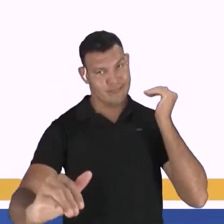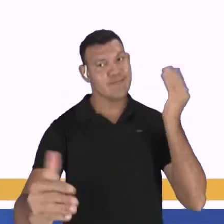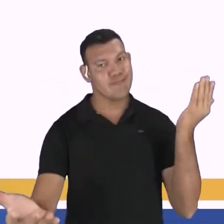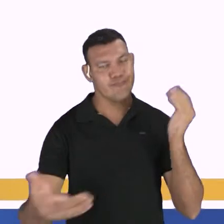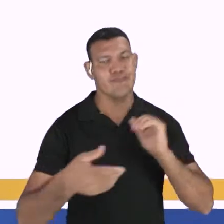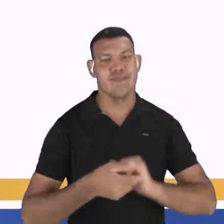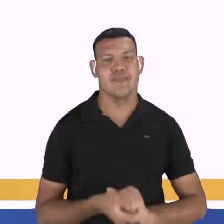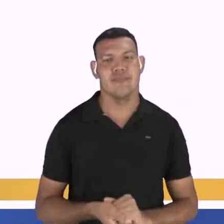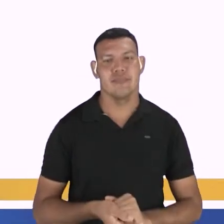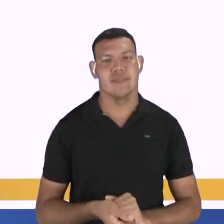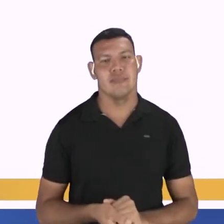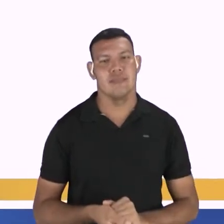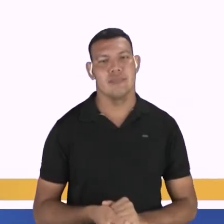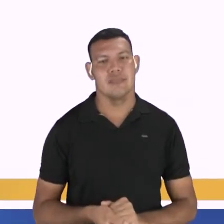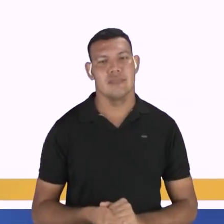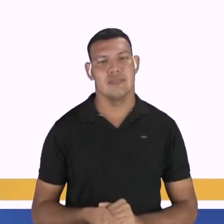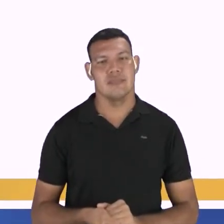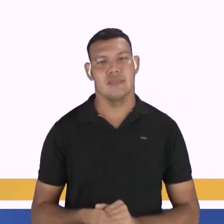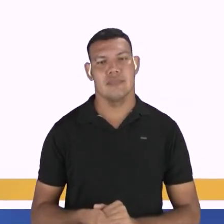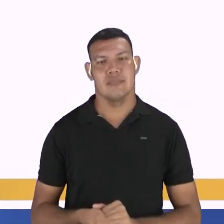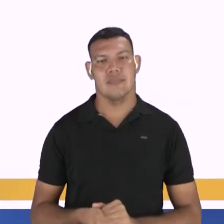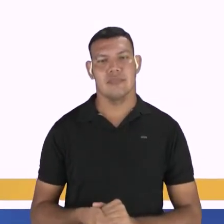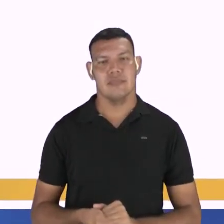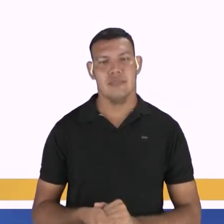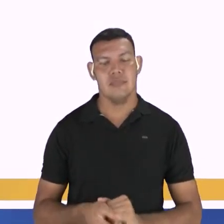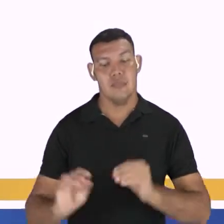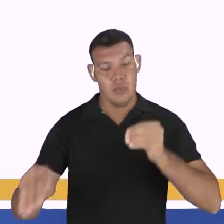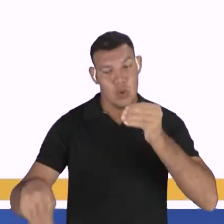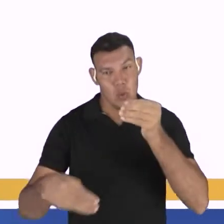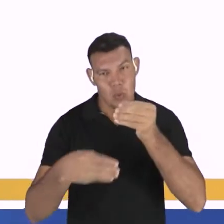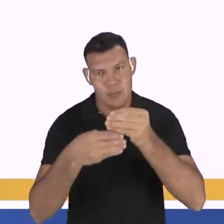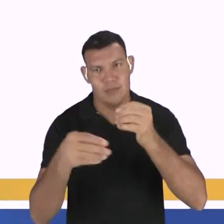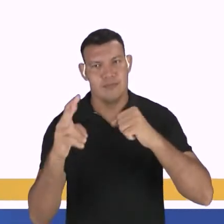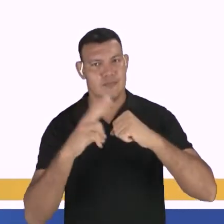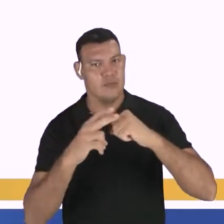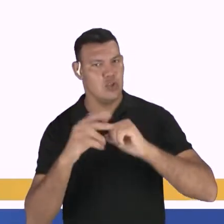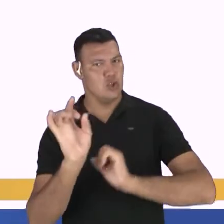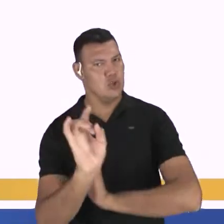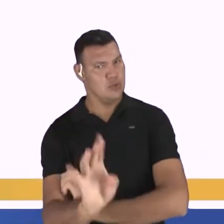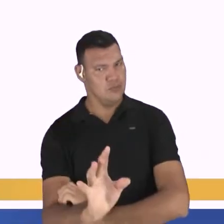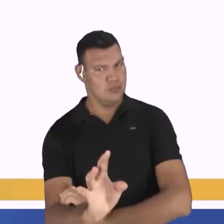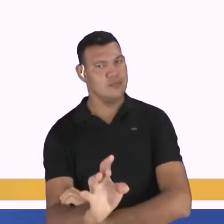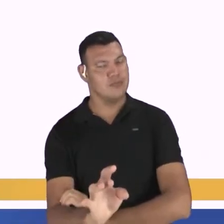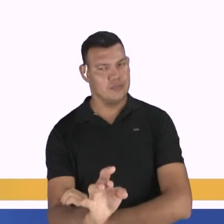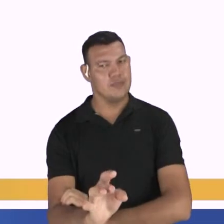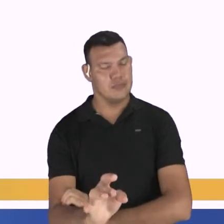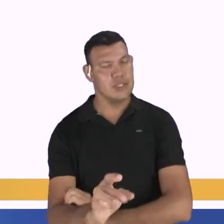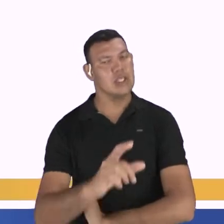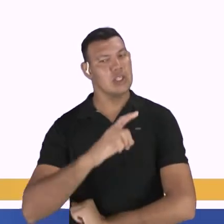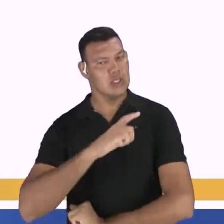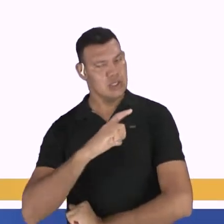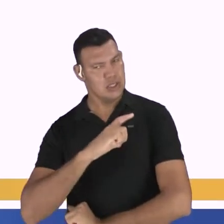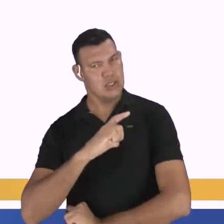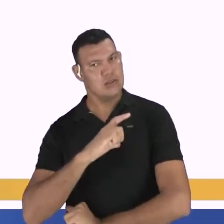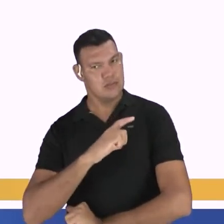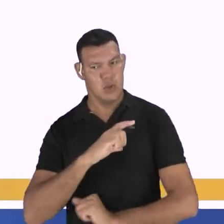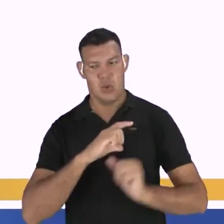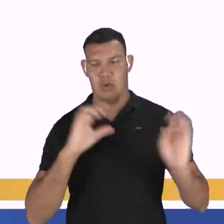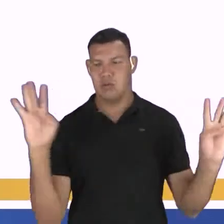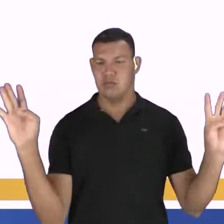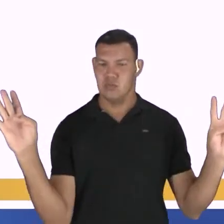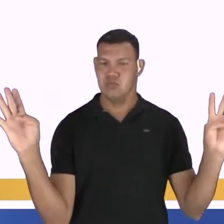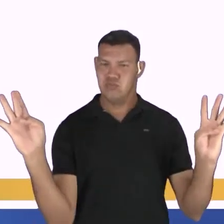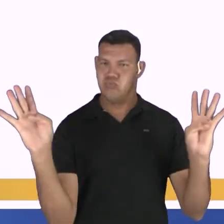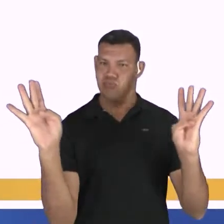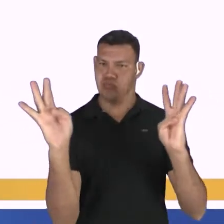É o complemento do verbo, que é pessoas. Então, fica havia pessoas. Não é